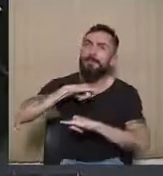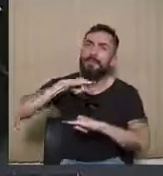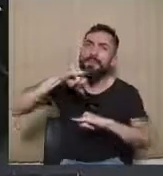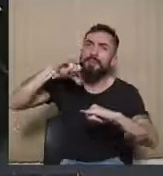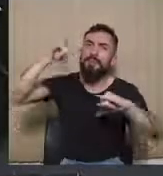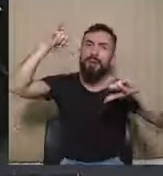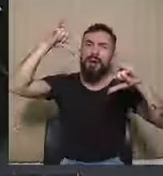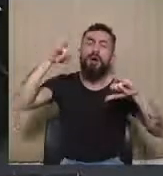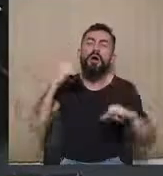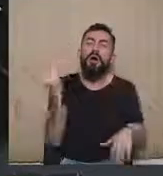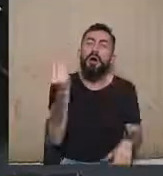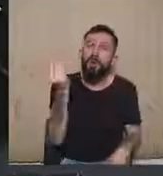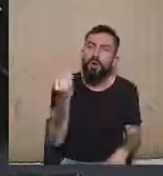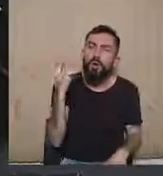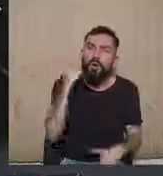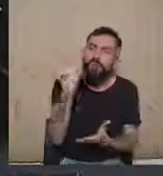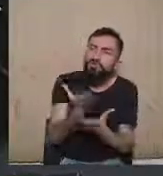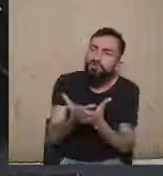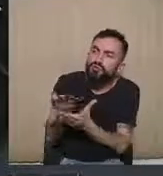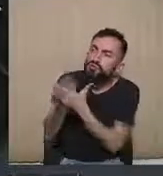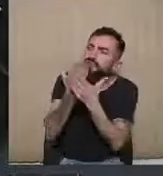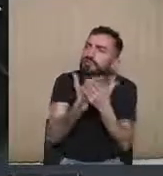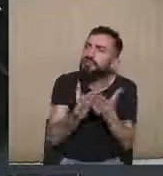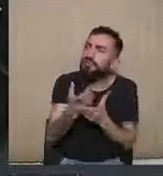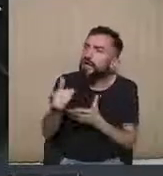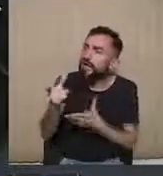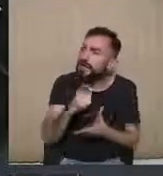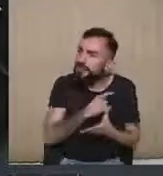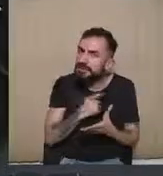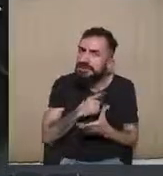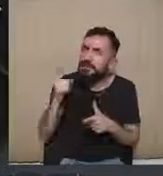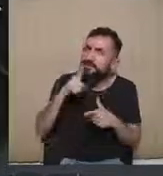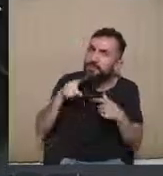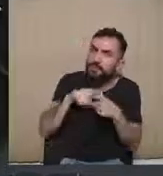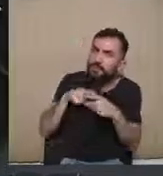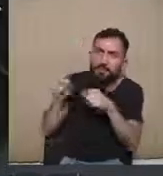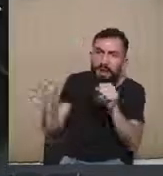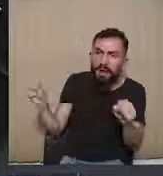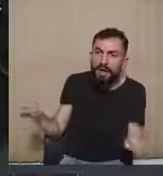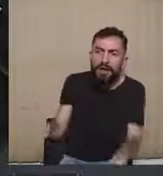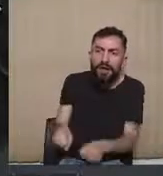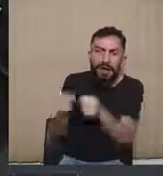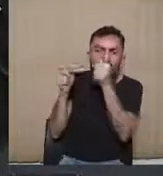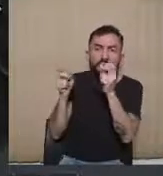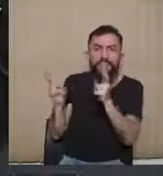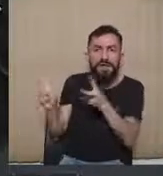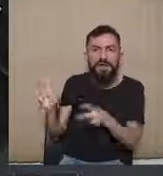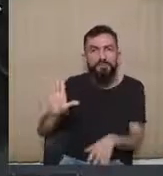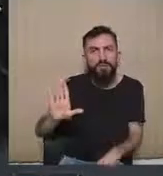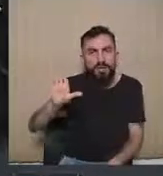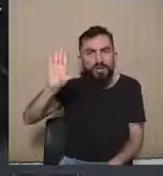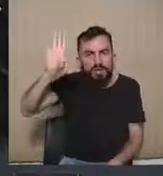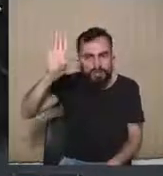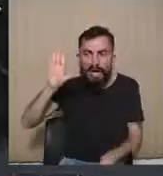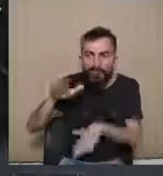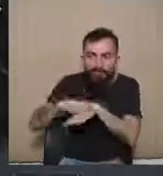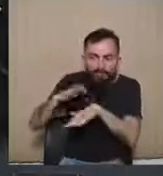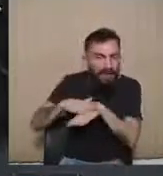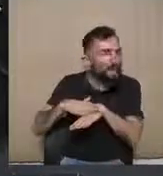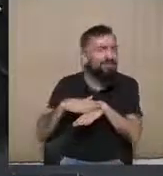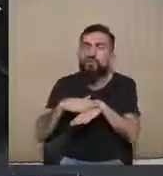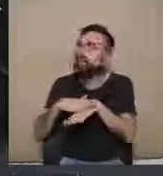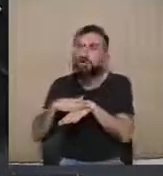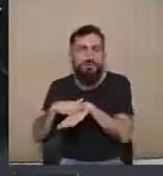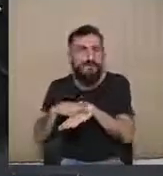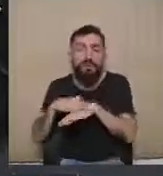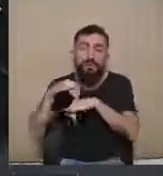gravidade, se há um nexo causal entre o que o candidato teria feito ou não feito, ou o que foi feito